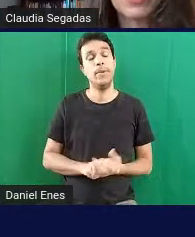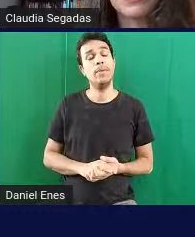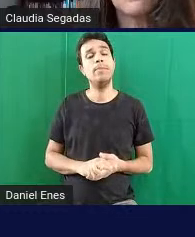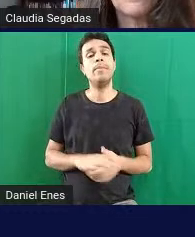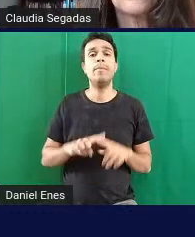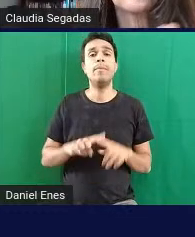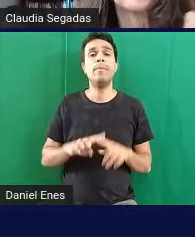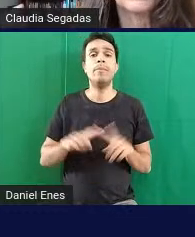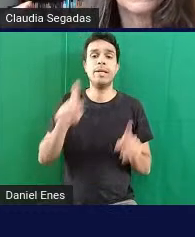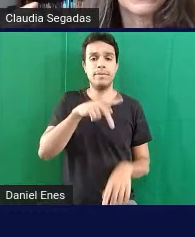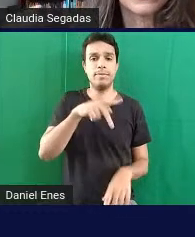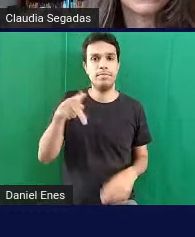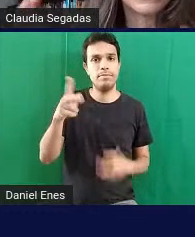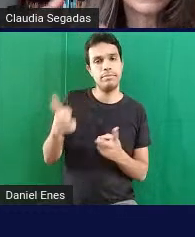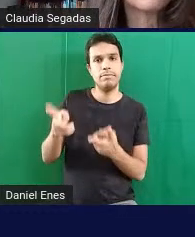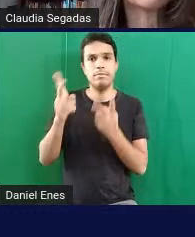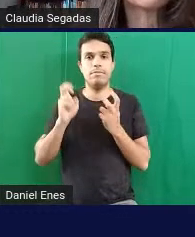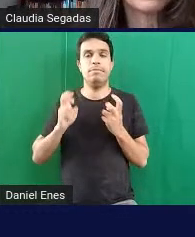percebeu a